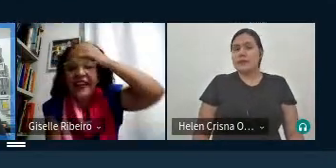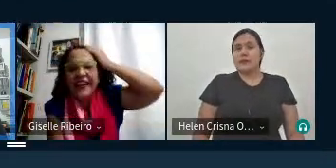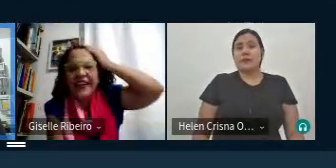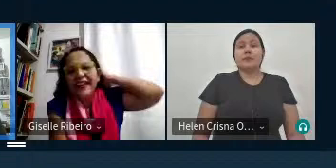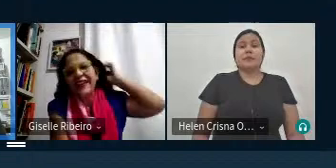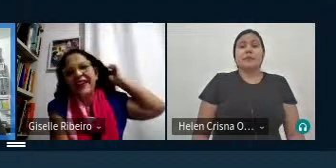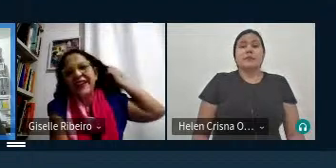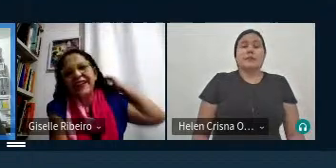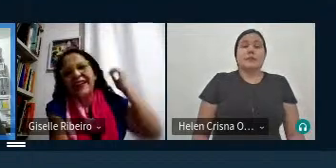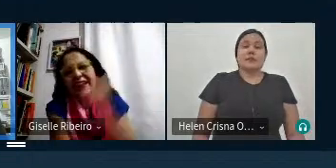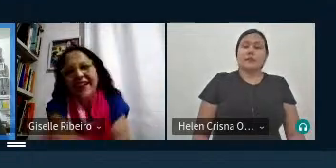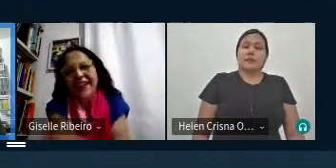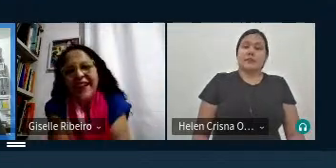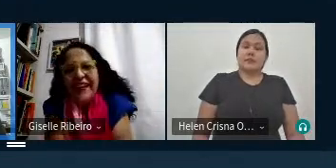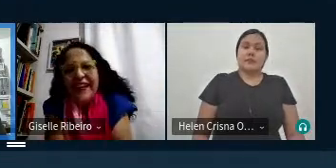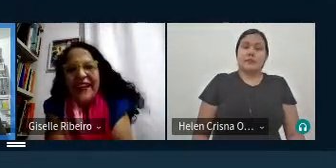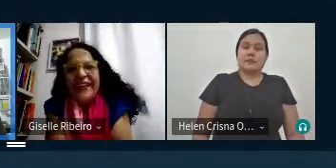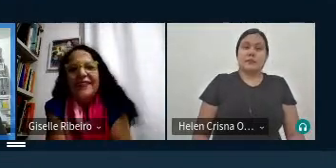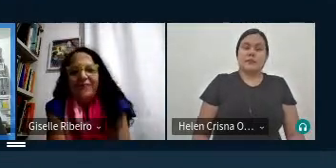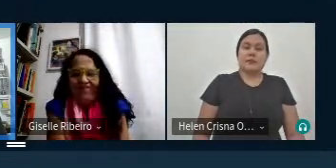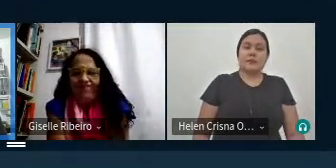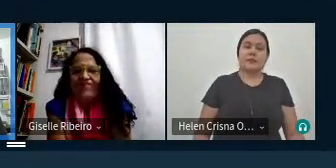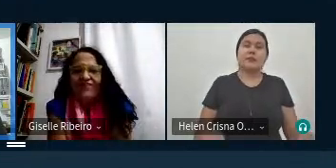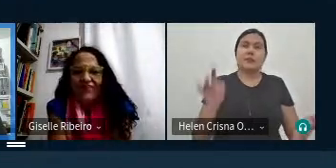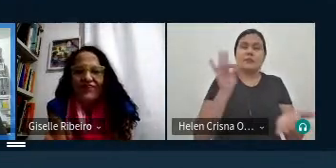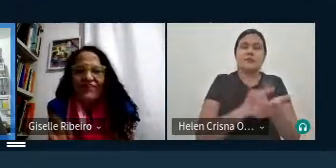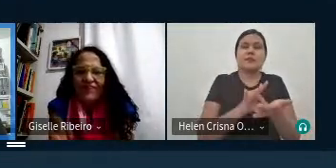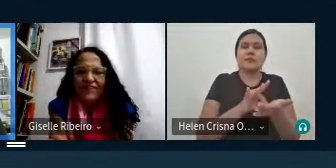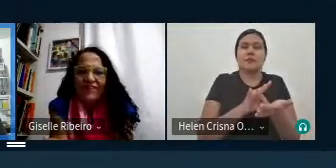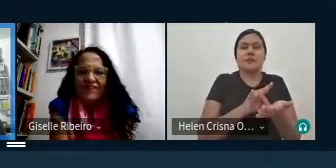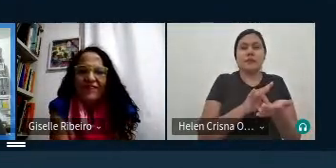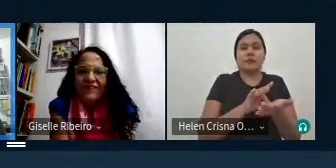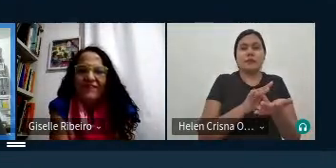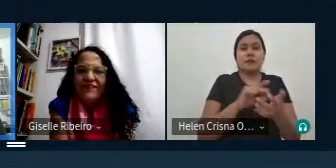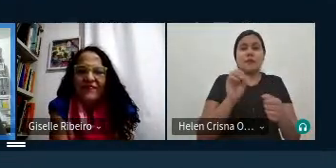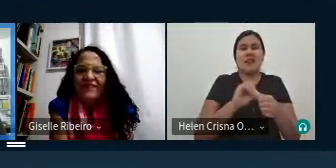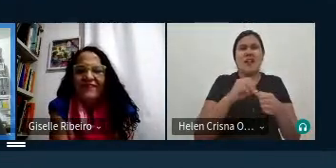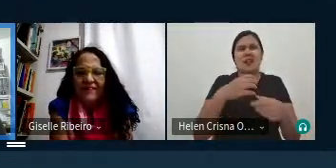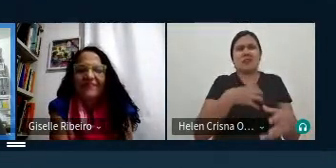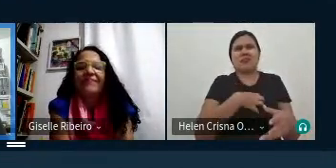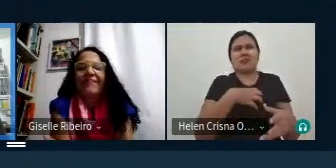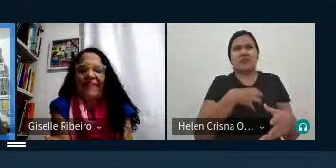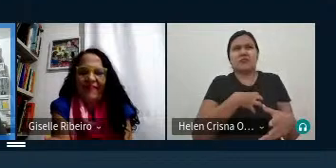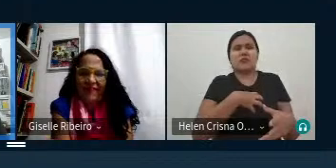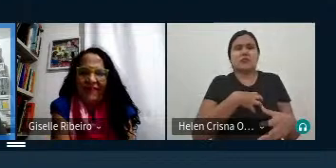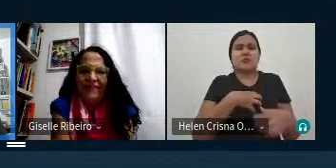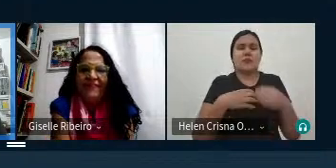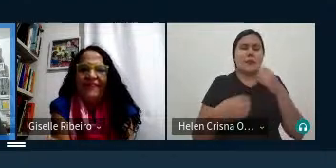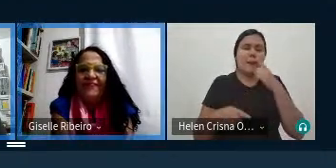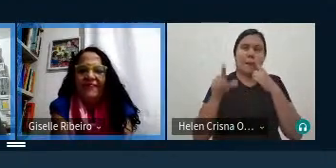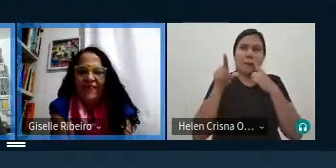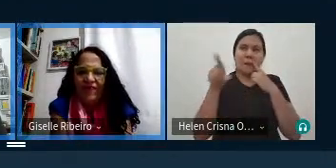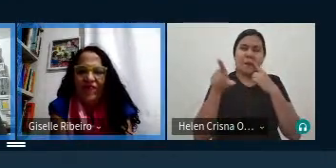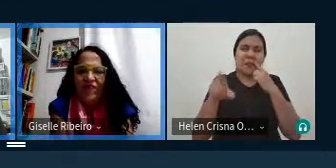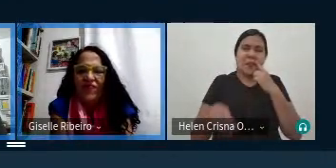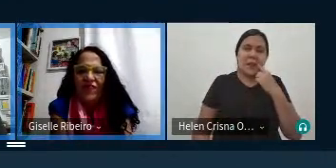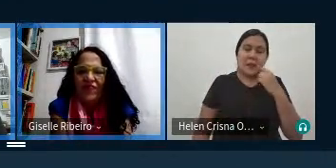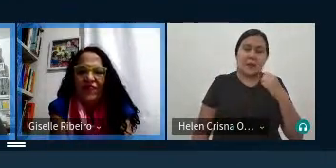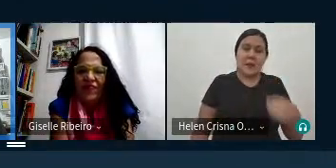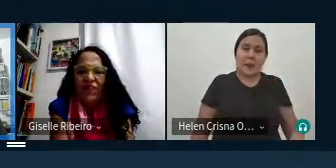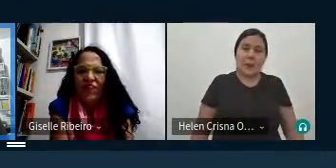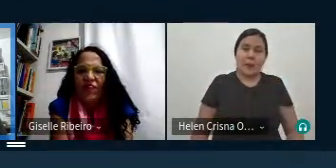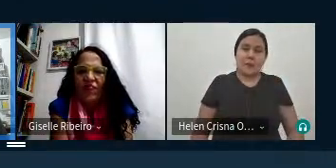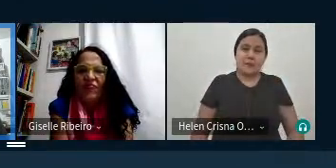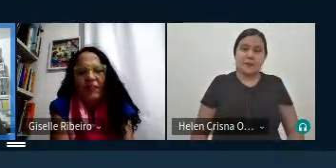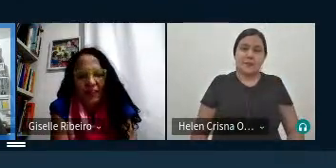eu acho que é exatamente isso o que faz mais sentido lá e se isso não vai